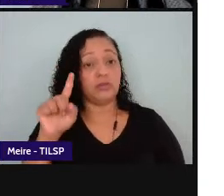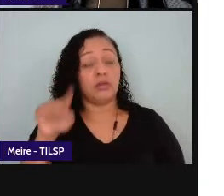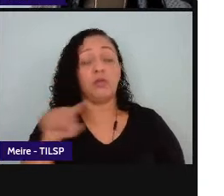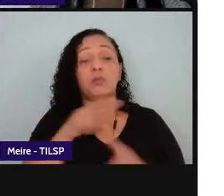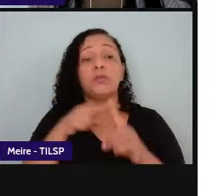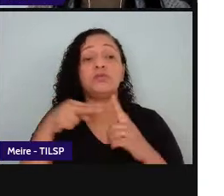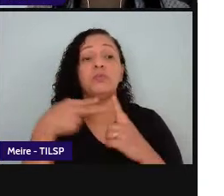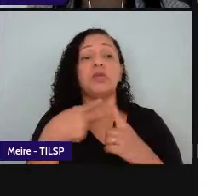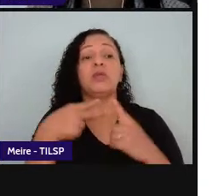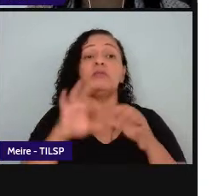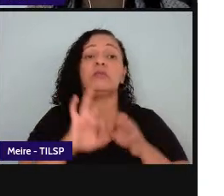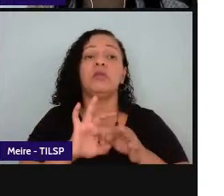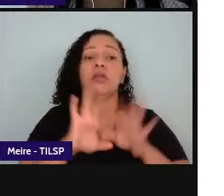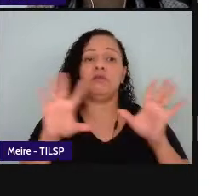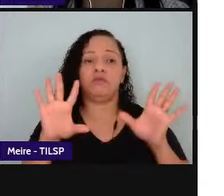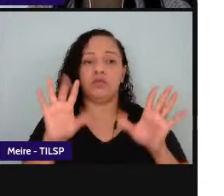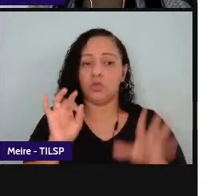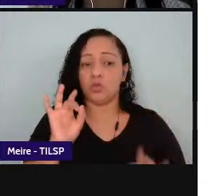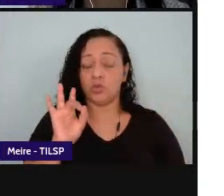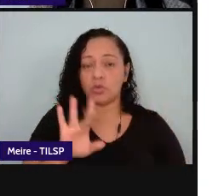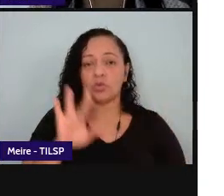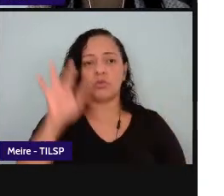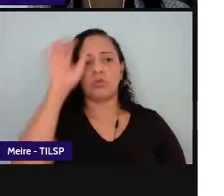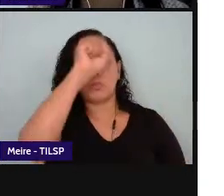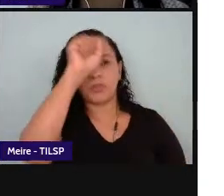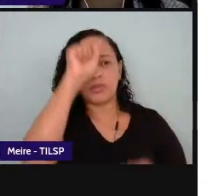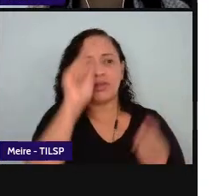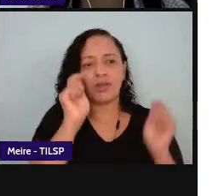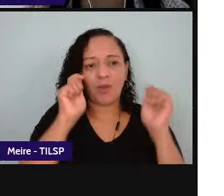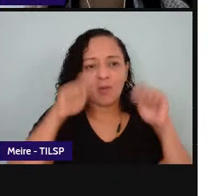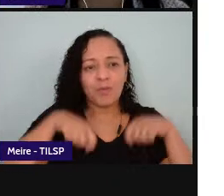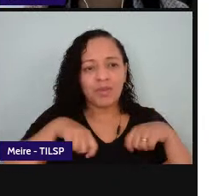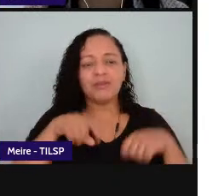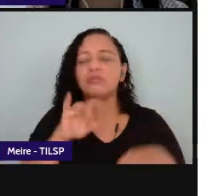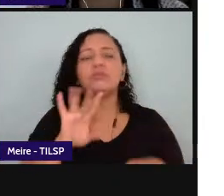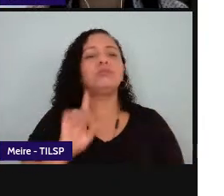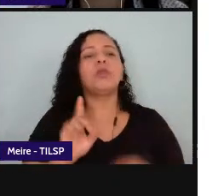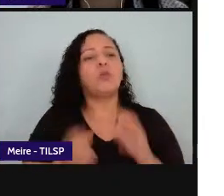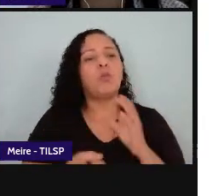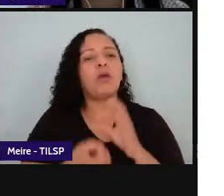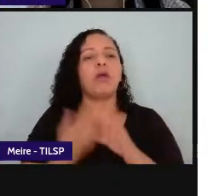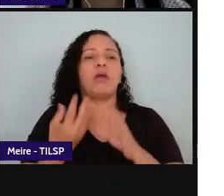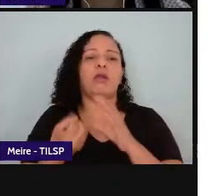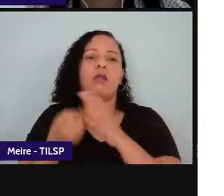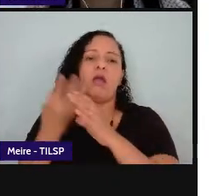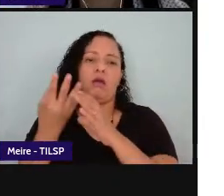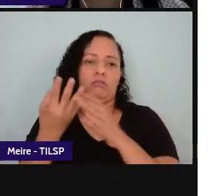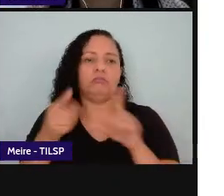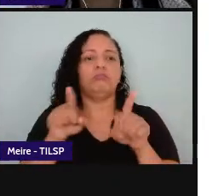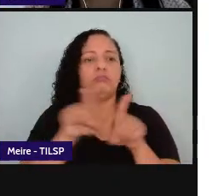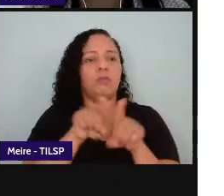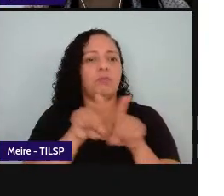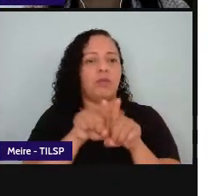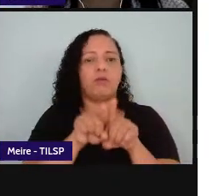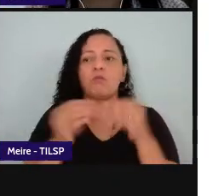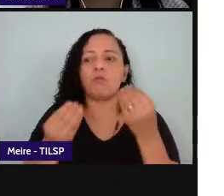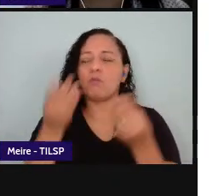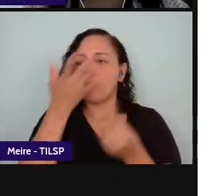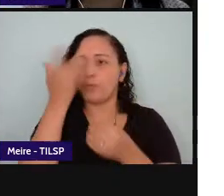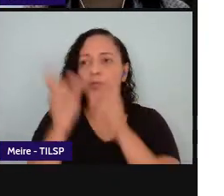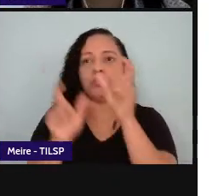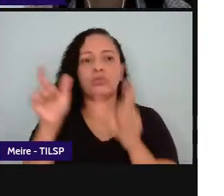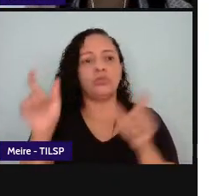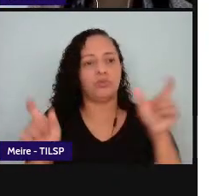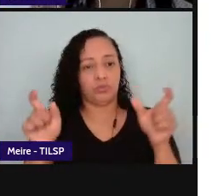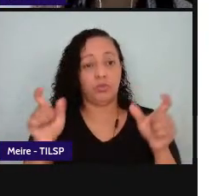somente de desenvolver competência mas se trata de criar um tipo de pessoa pensar